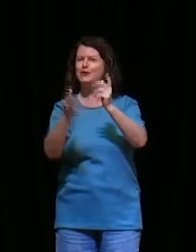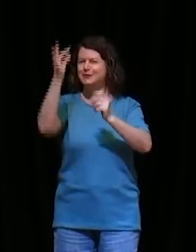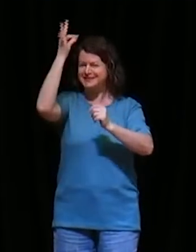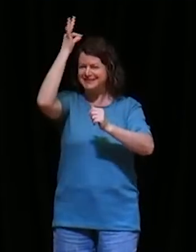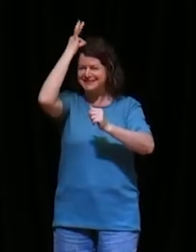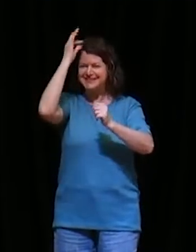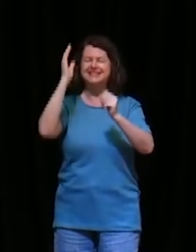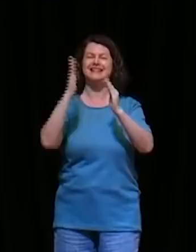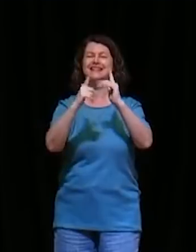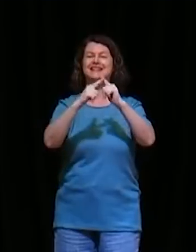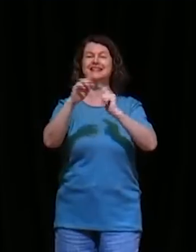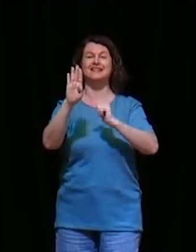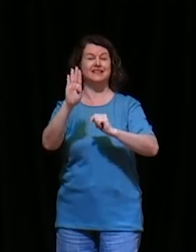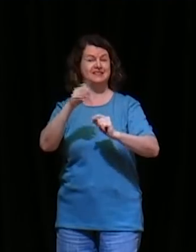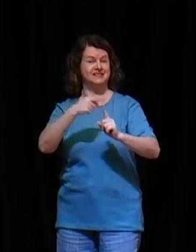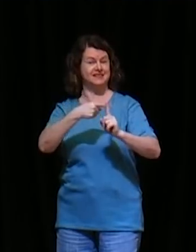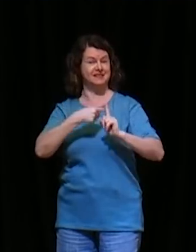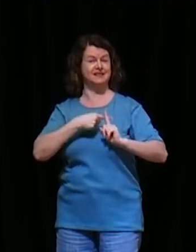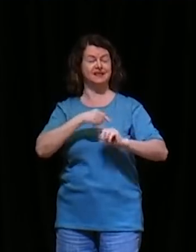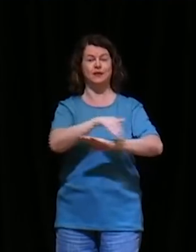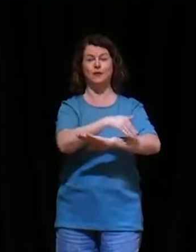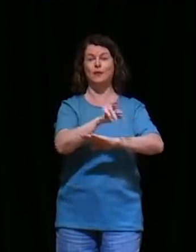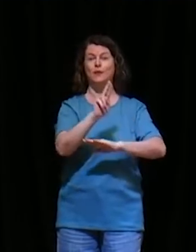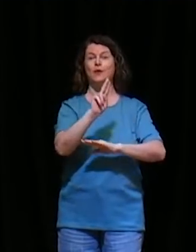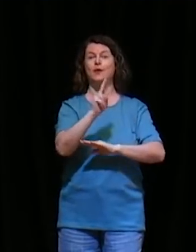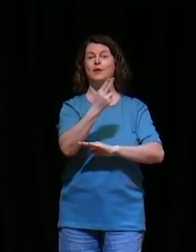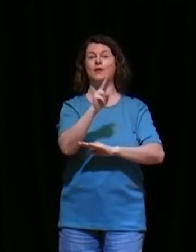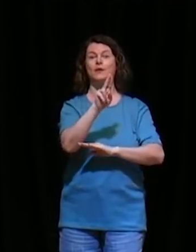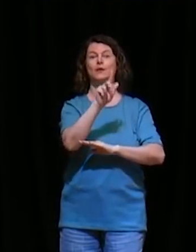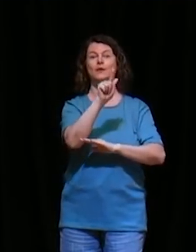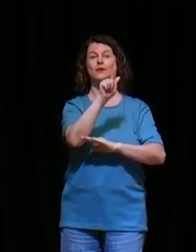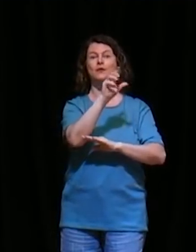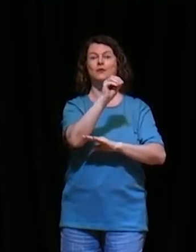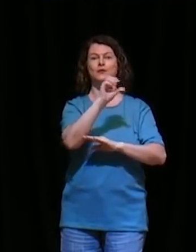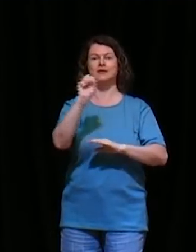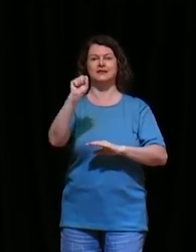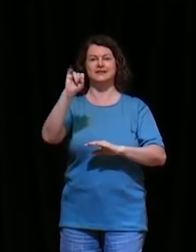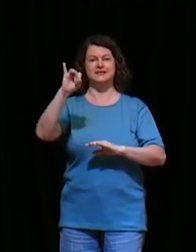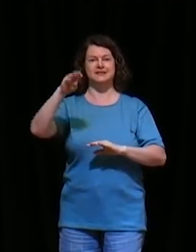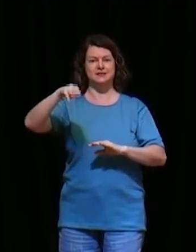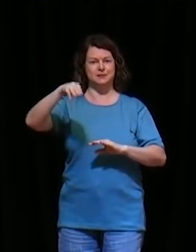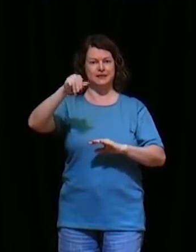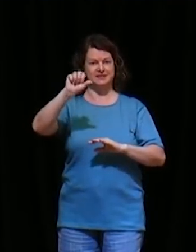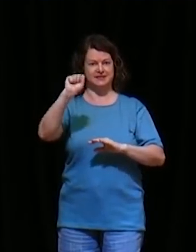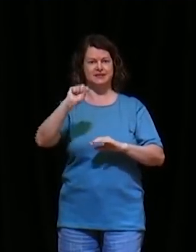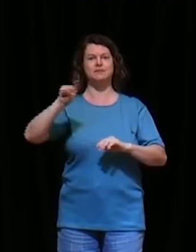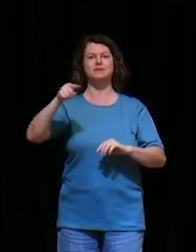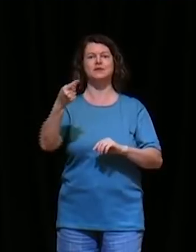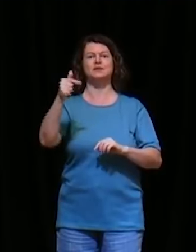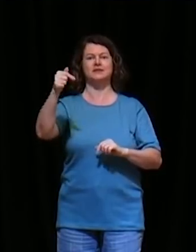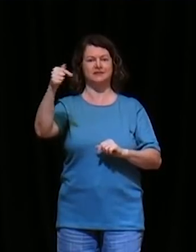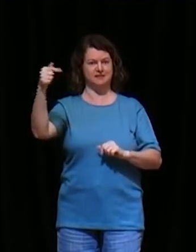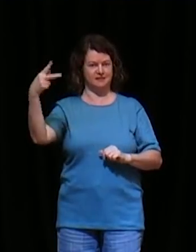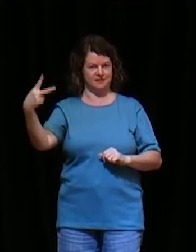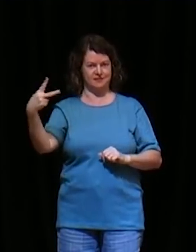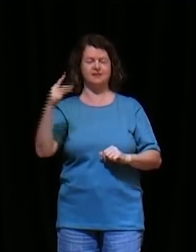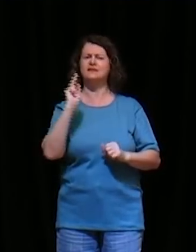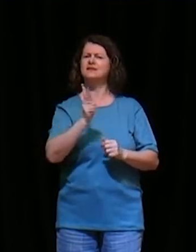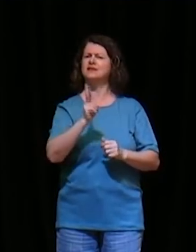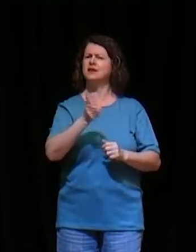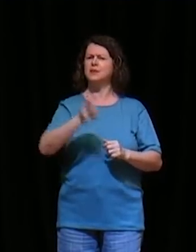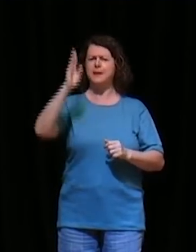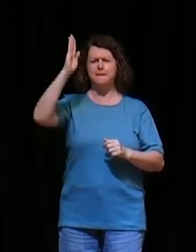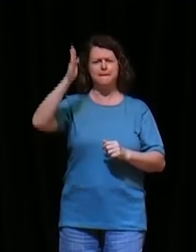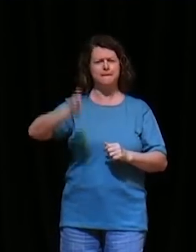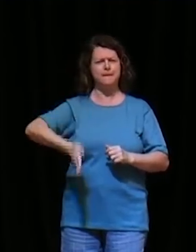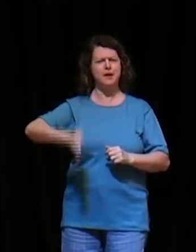Você já sabe o nosso endereço, Avenida Desembargador Gussimons, 772, culto sempre às 20 horas, e também aos